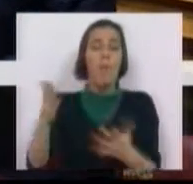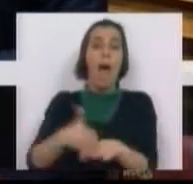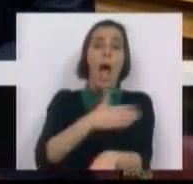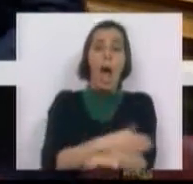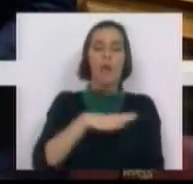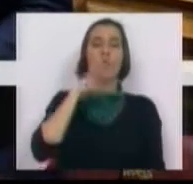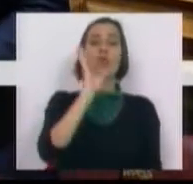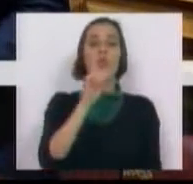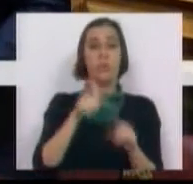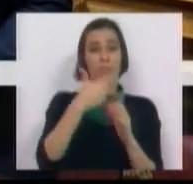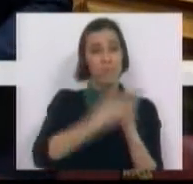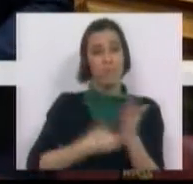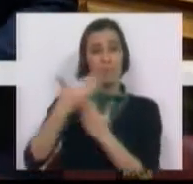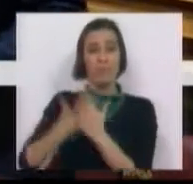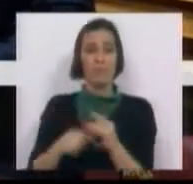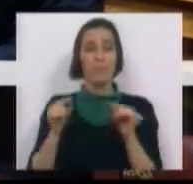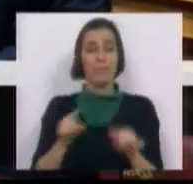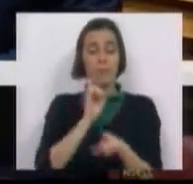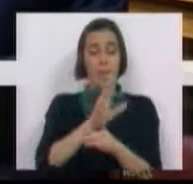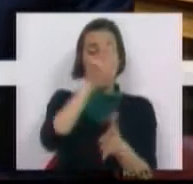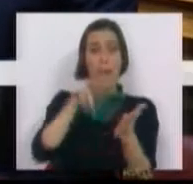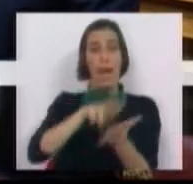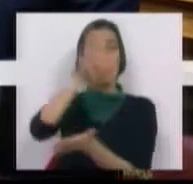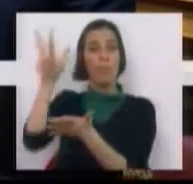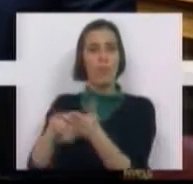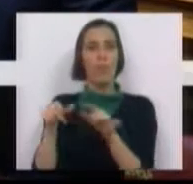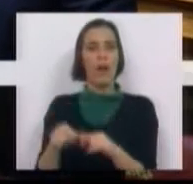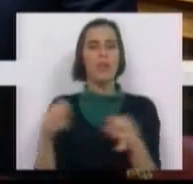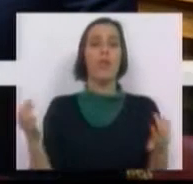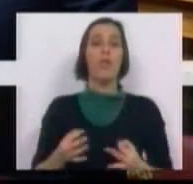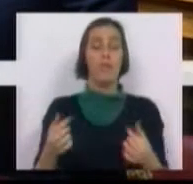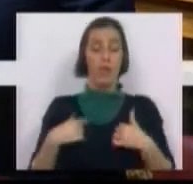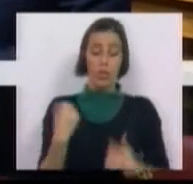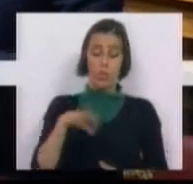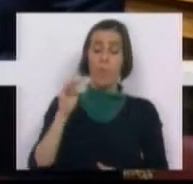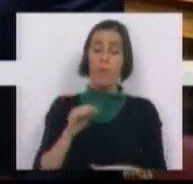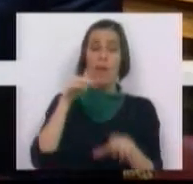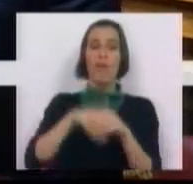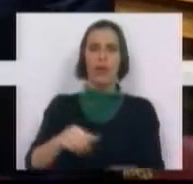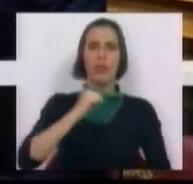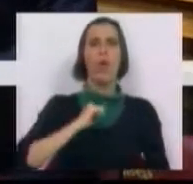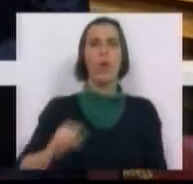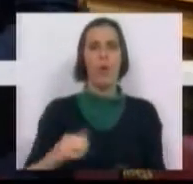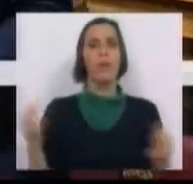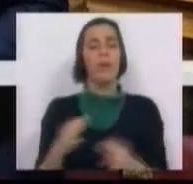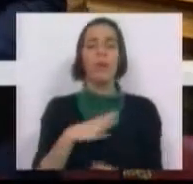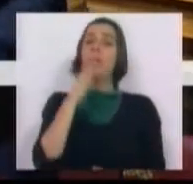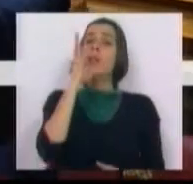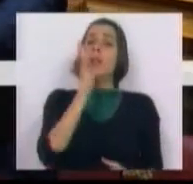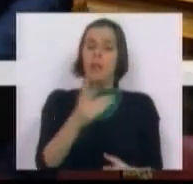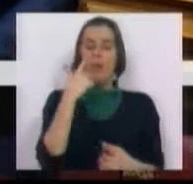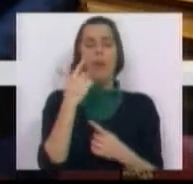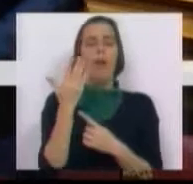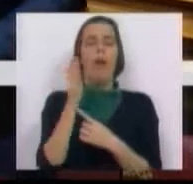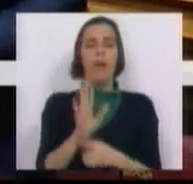antes, estes diplomas, quando foram aprovados, tiveram da parte do PS um voto contra. Dissemos